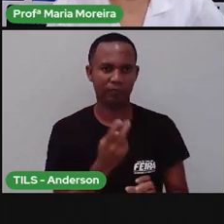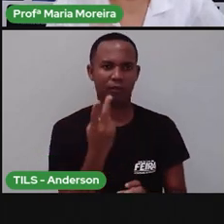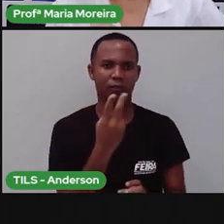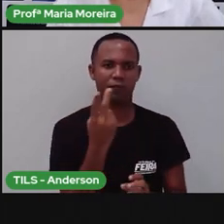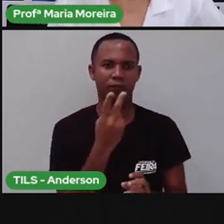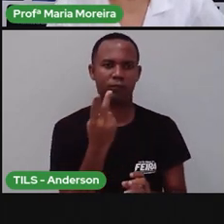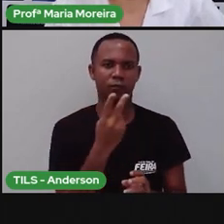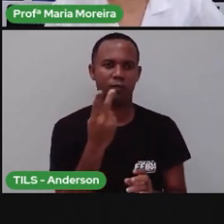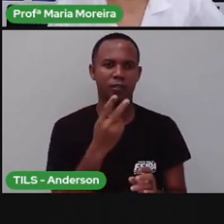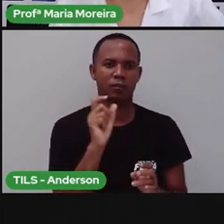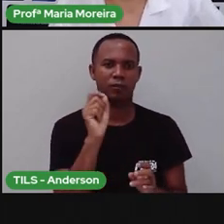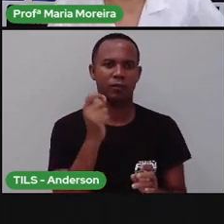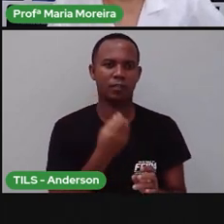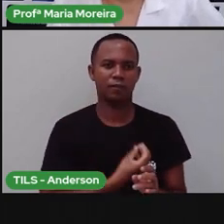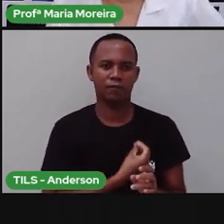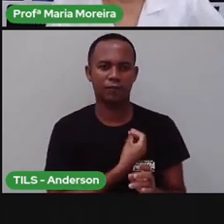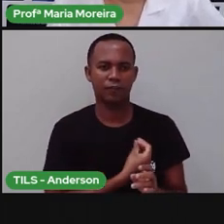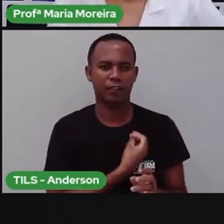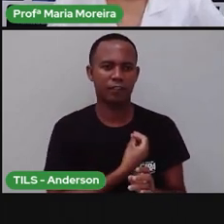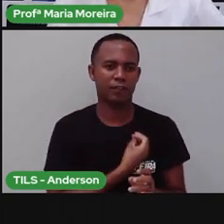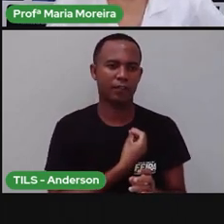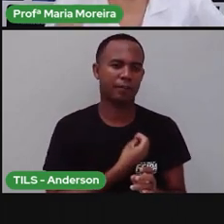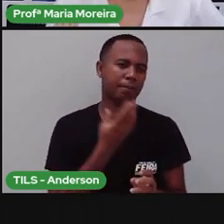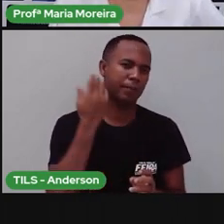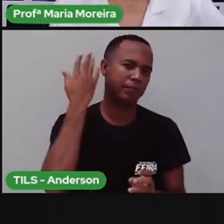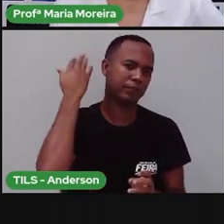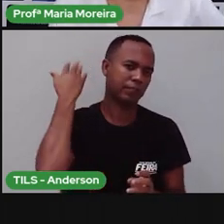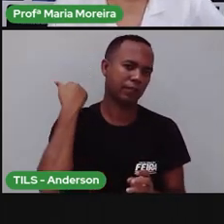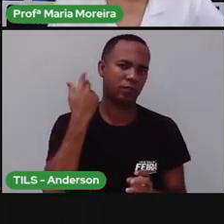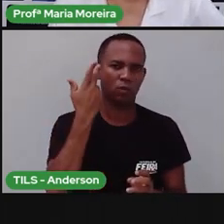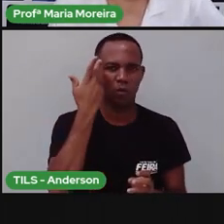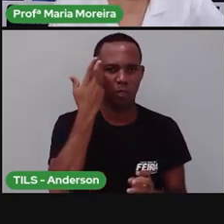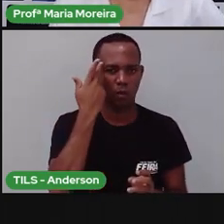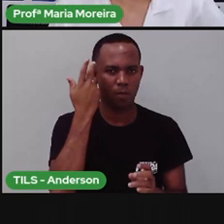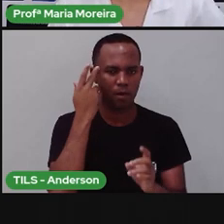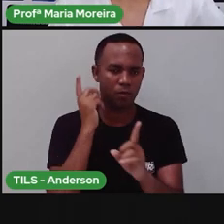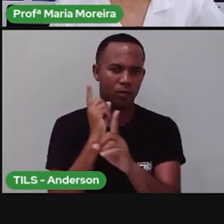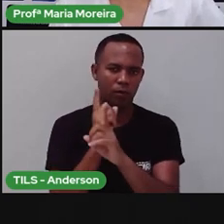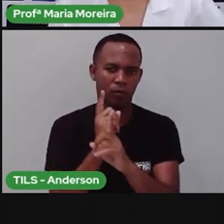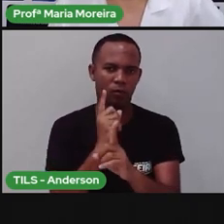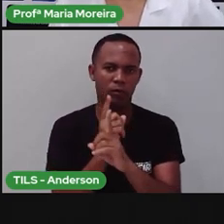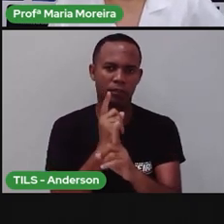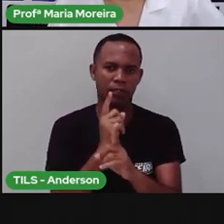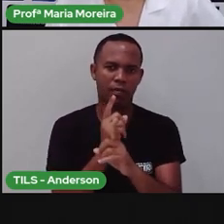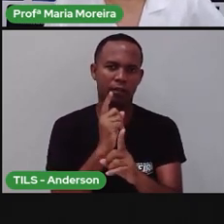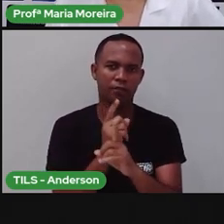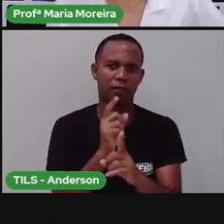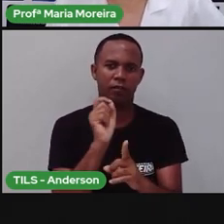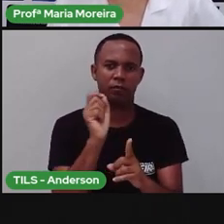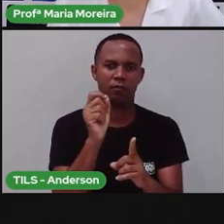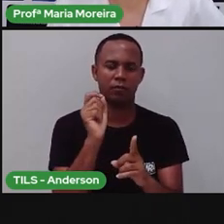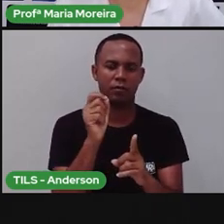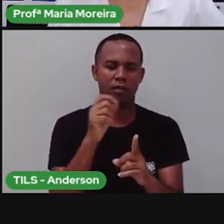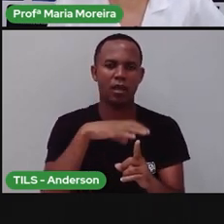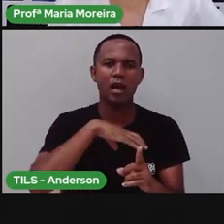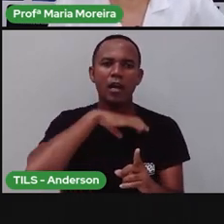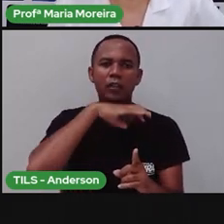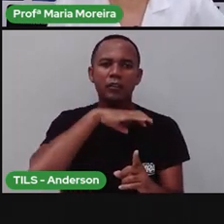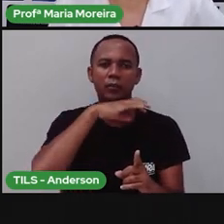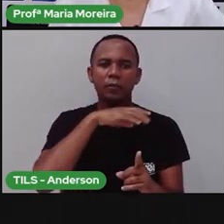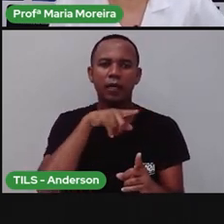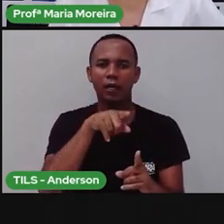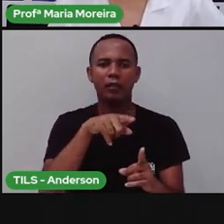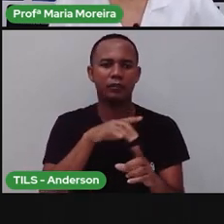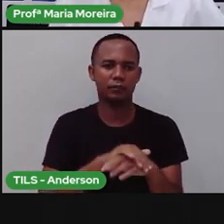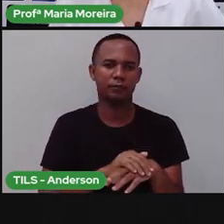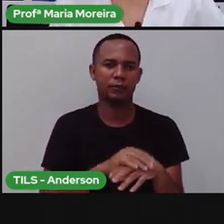retratavam a vida e o cotidiano da época. Então, era comum você encontrar o desenho, o quê? De animais. E além de retratar